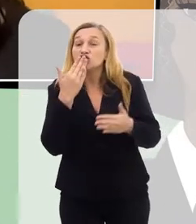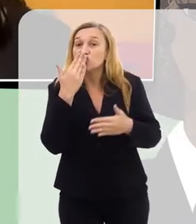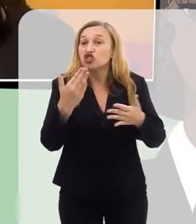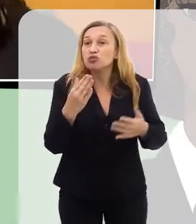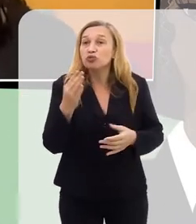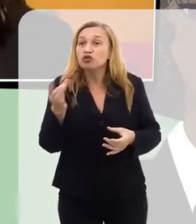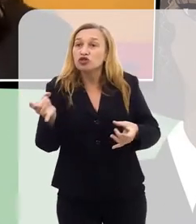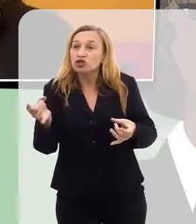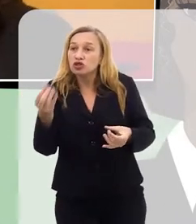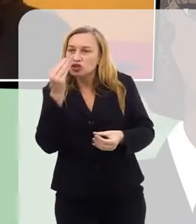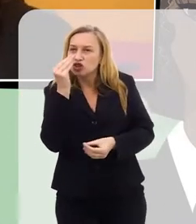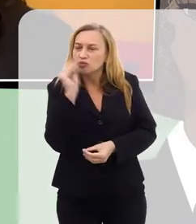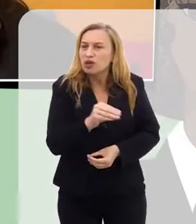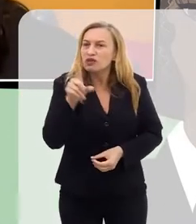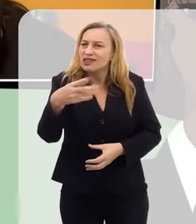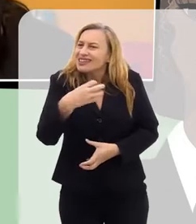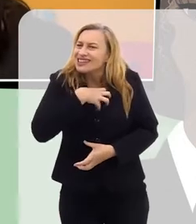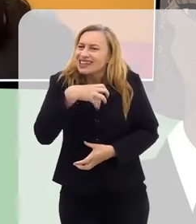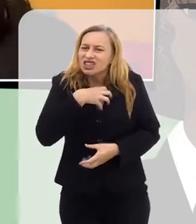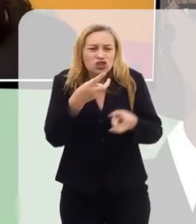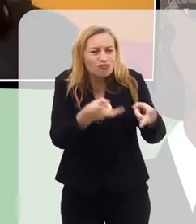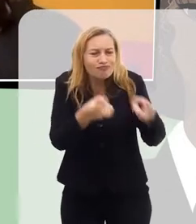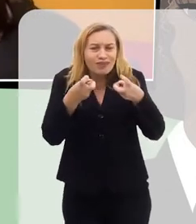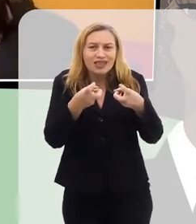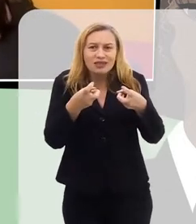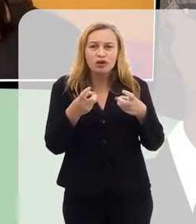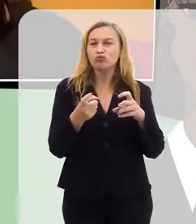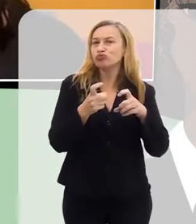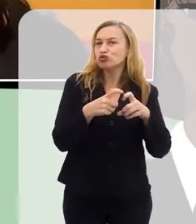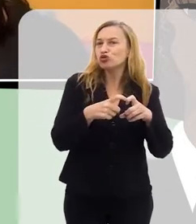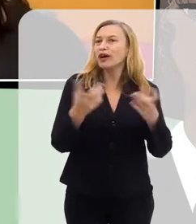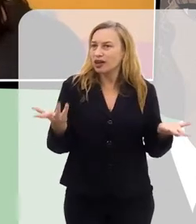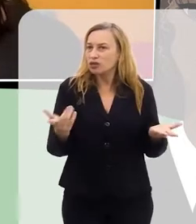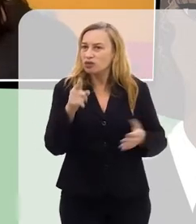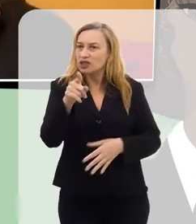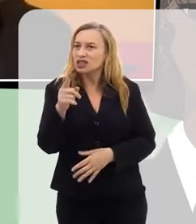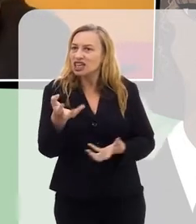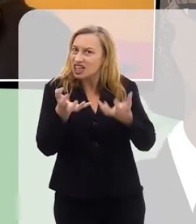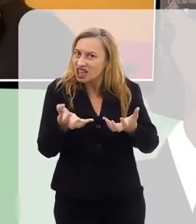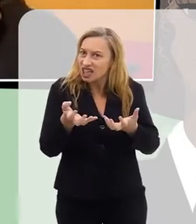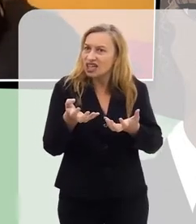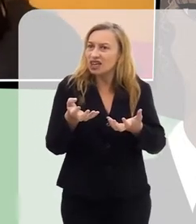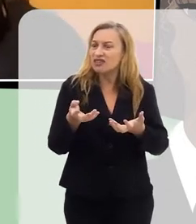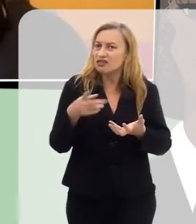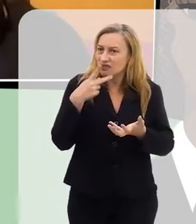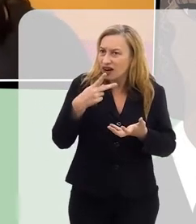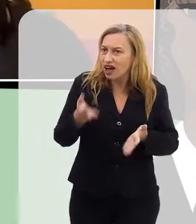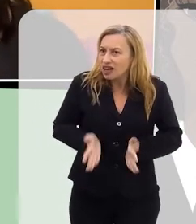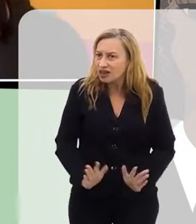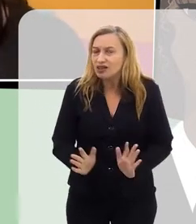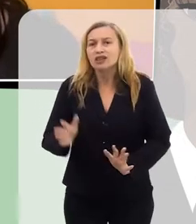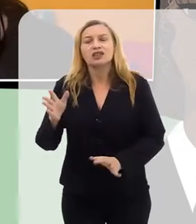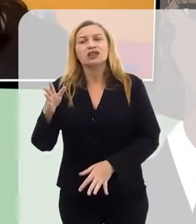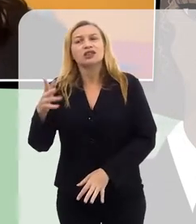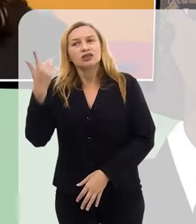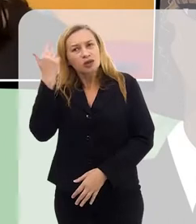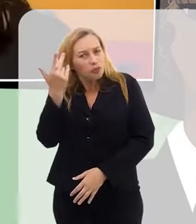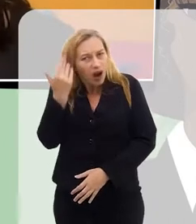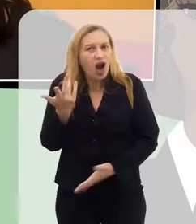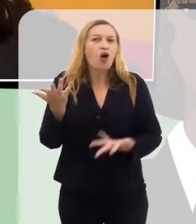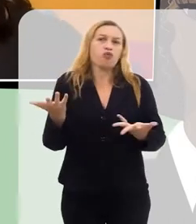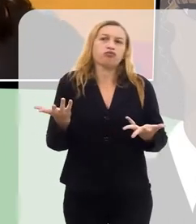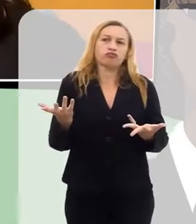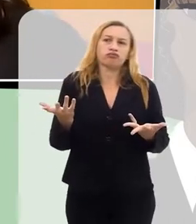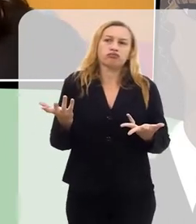você percebeu, ou que você sentiu, ou que você teve dos médicos? Quando você dizia que queria um parto cultural,